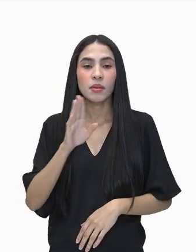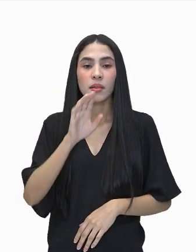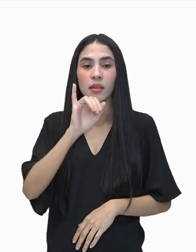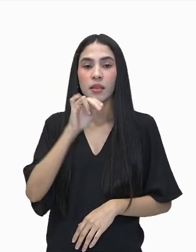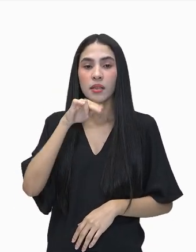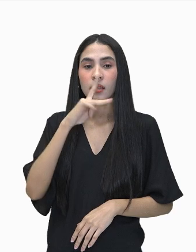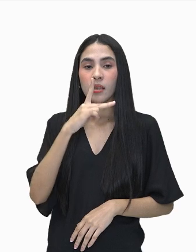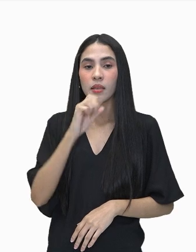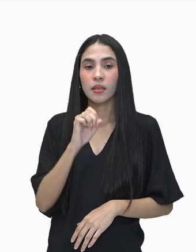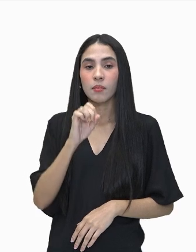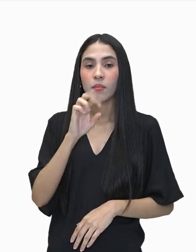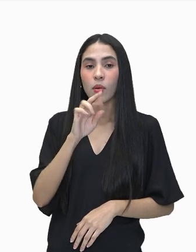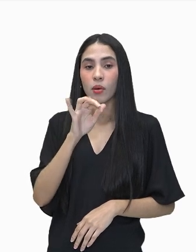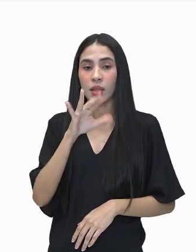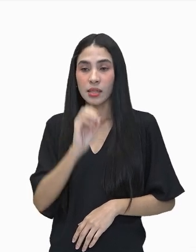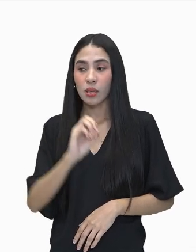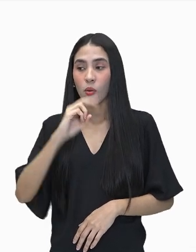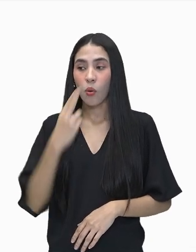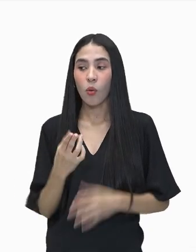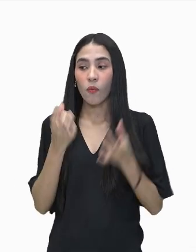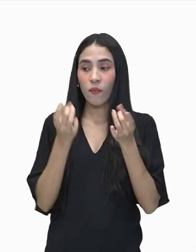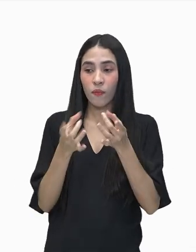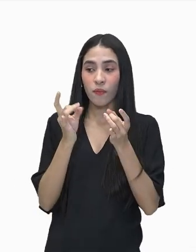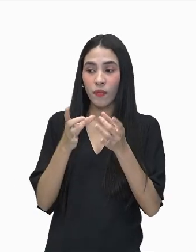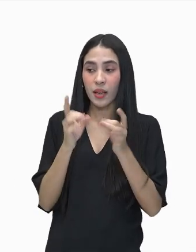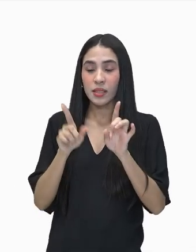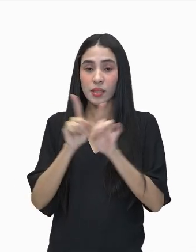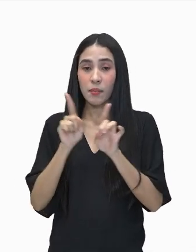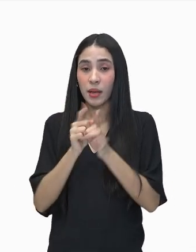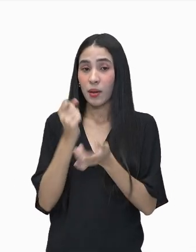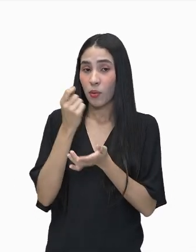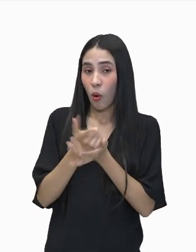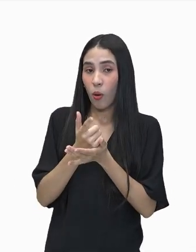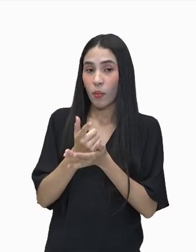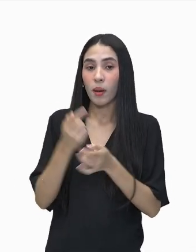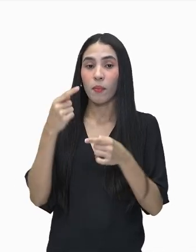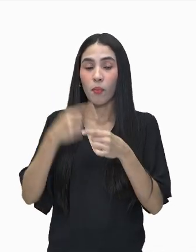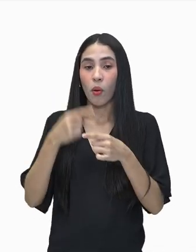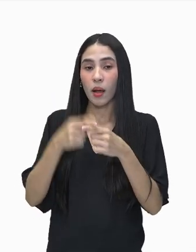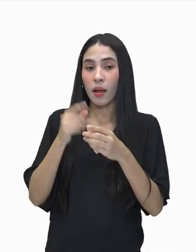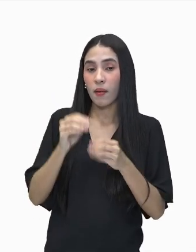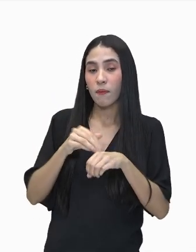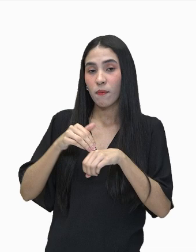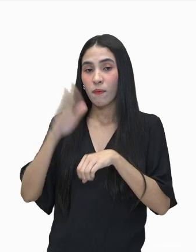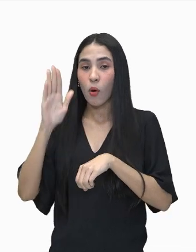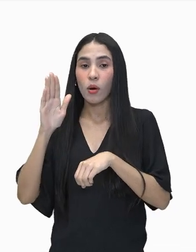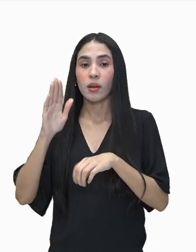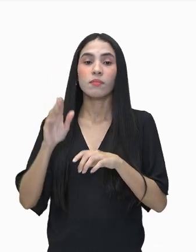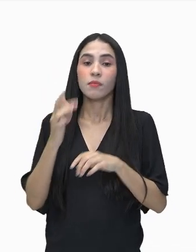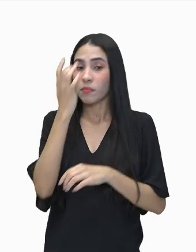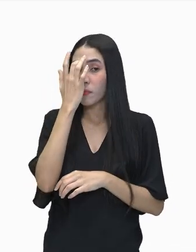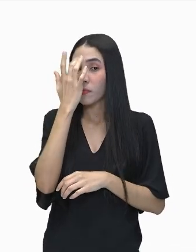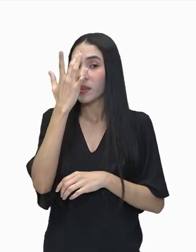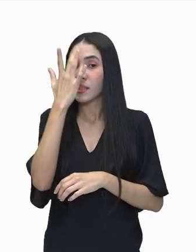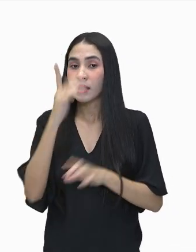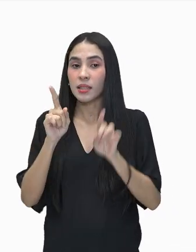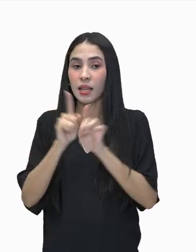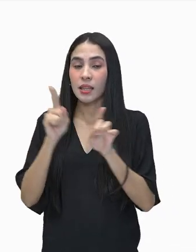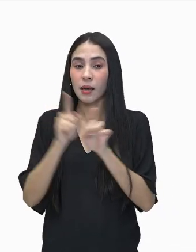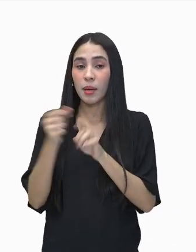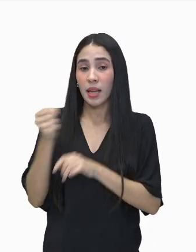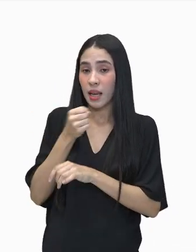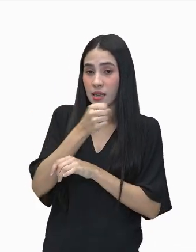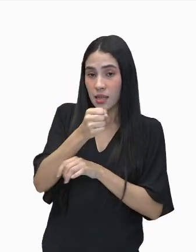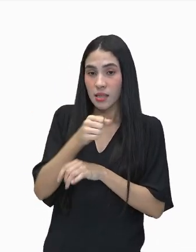como para a exportação, ou seja, mandar para fora o que ela fabrica, facilitam a inserção da indústria